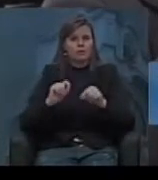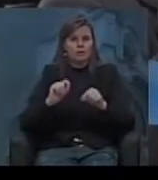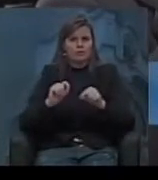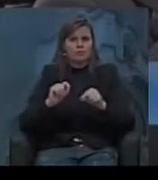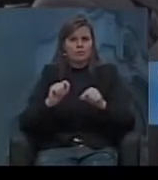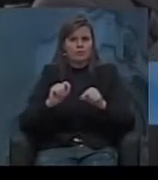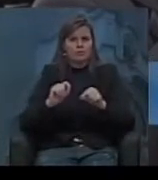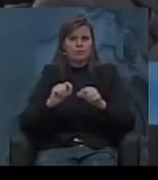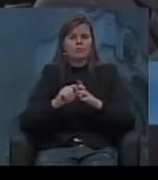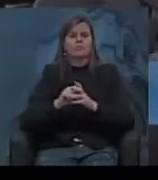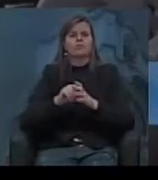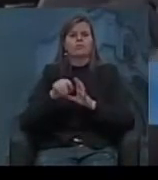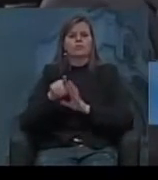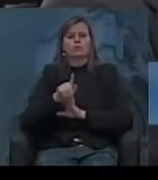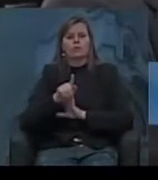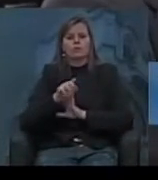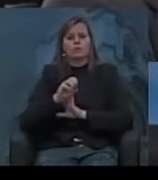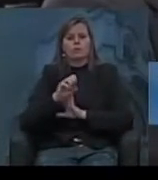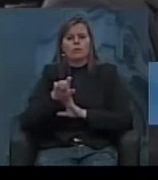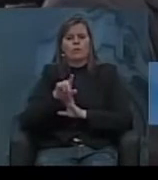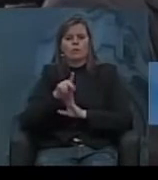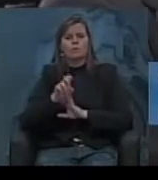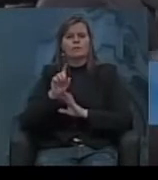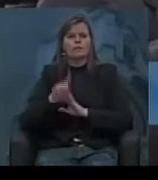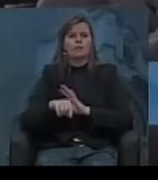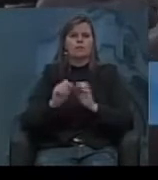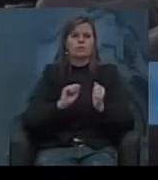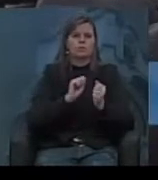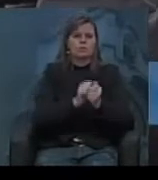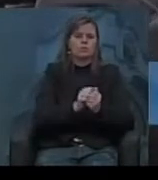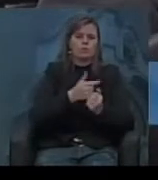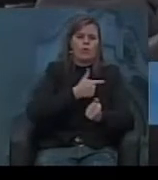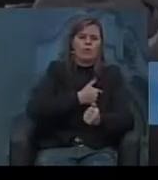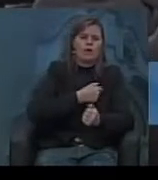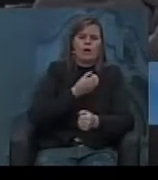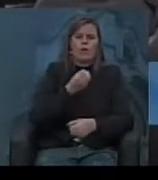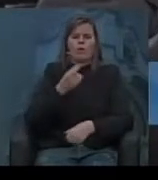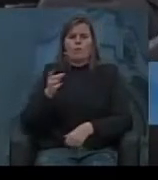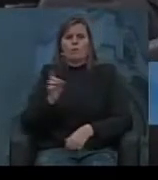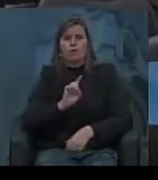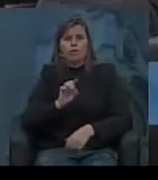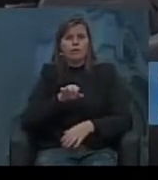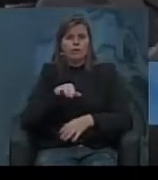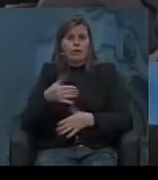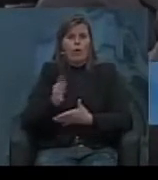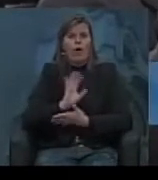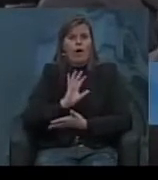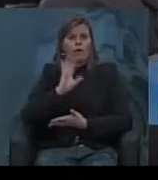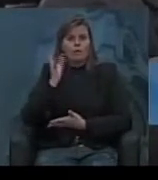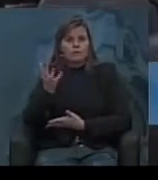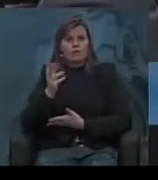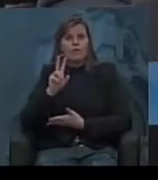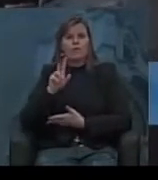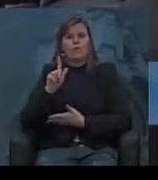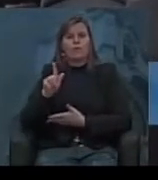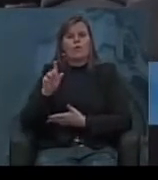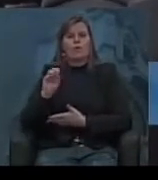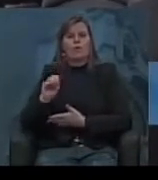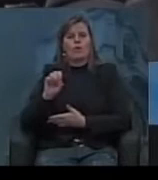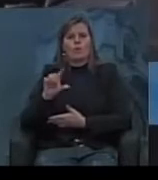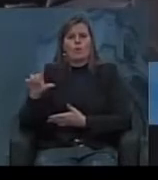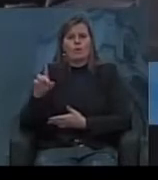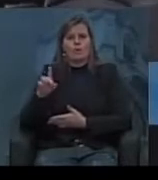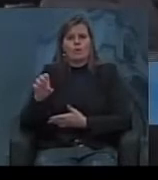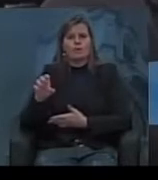sairia o golpe com Vargas ou sem Vargas. Em tendo saído o golpe com Vargas ou sem Vargas, nós